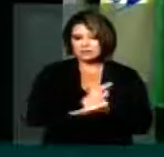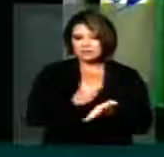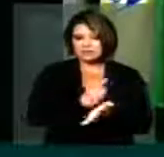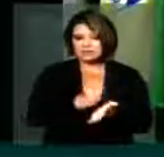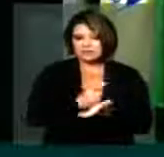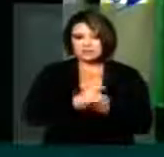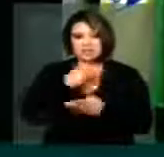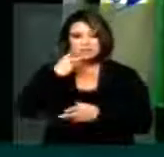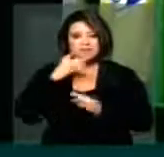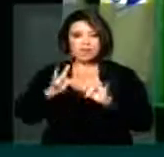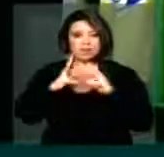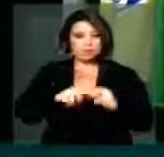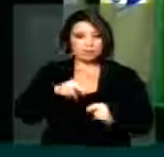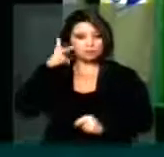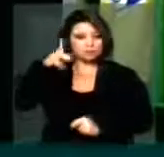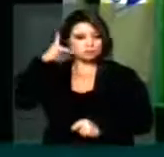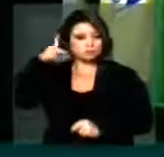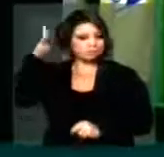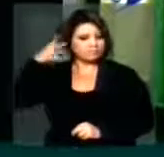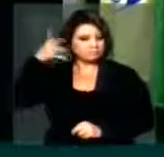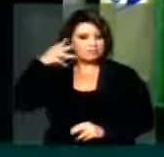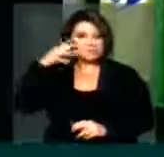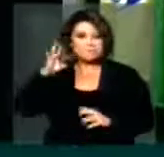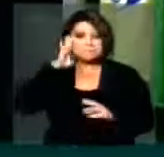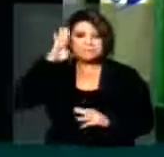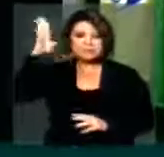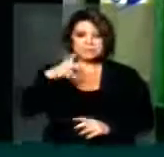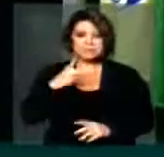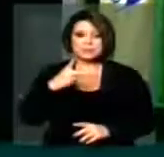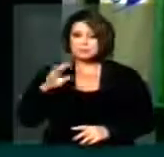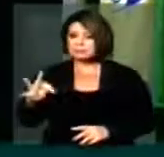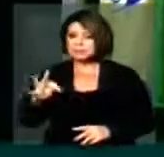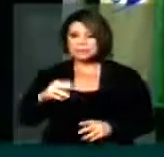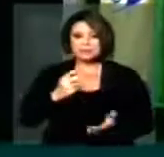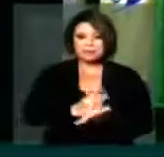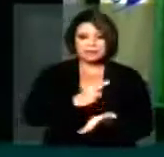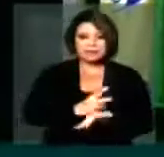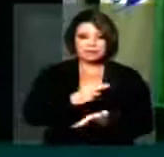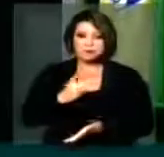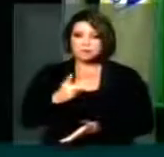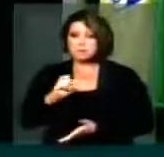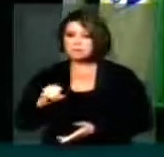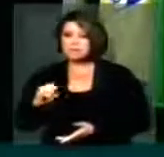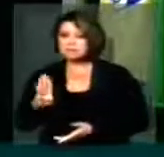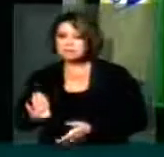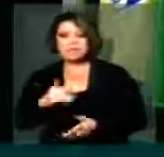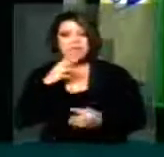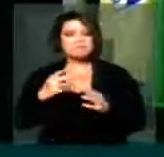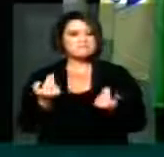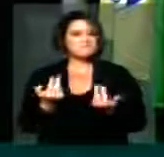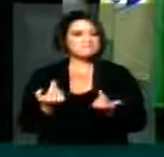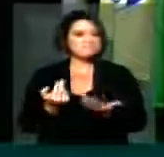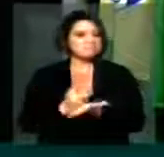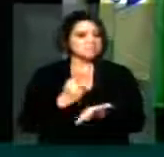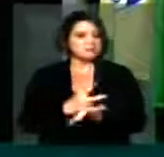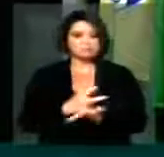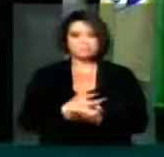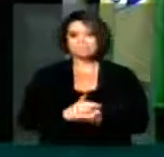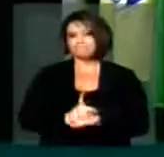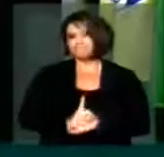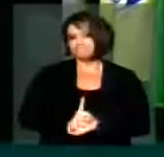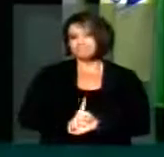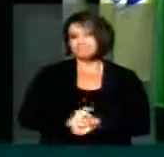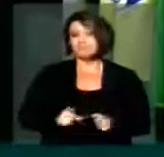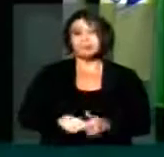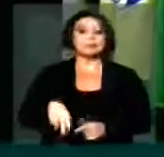e colocar todos os políticos, em especial do PT e do PSDB, na mesma linha de conduta. Na semana passada,